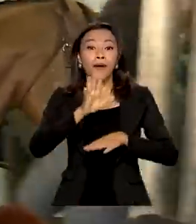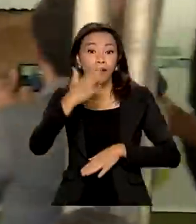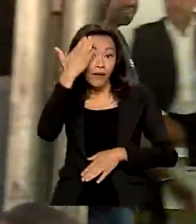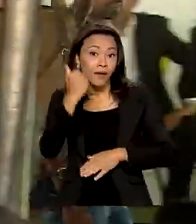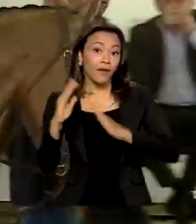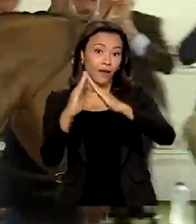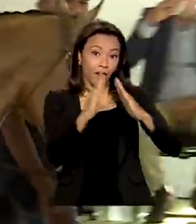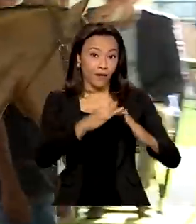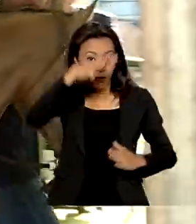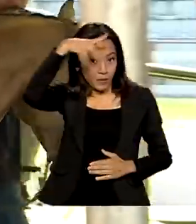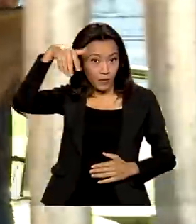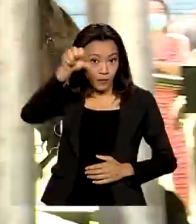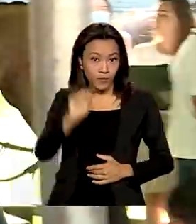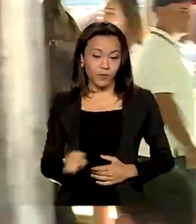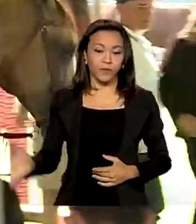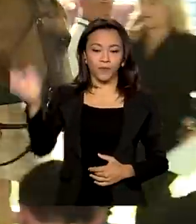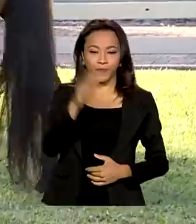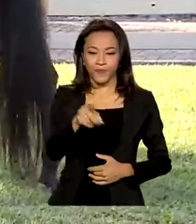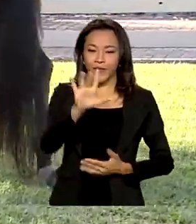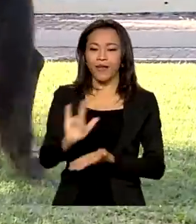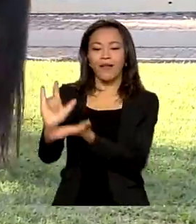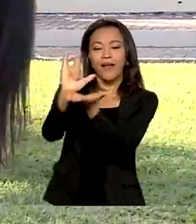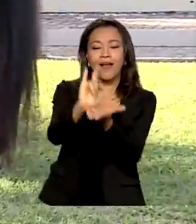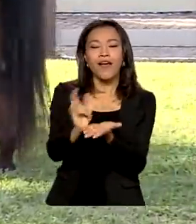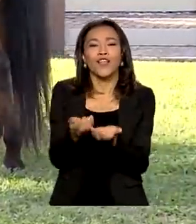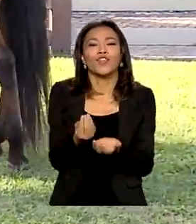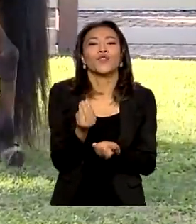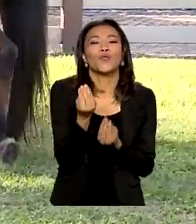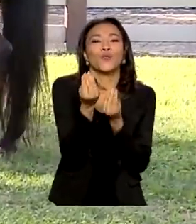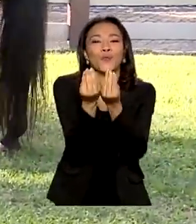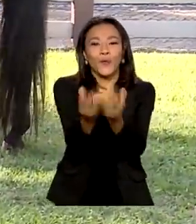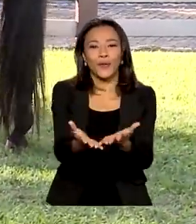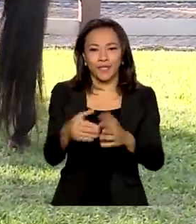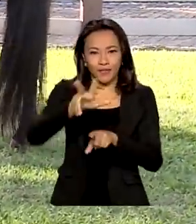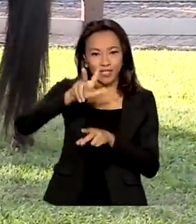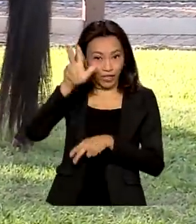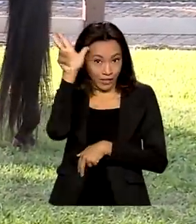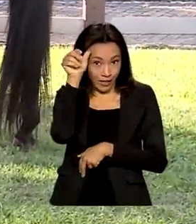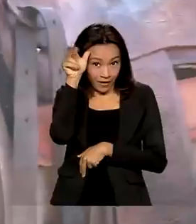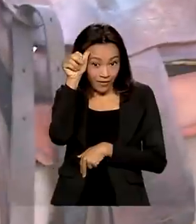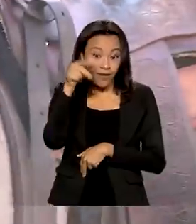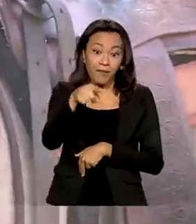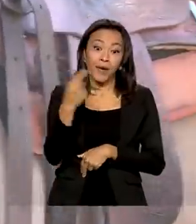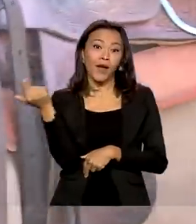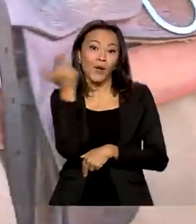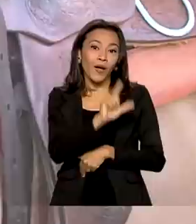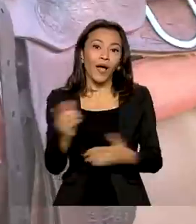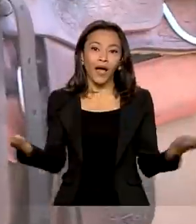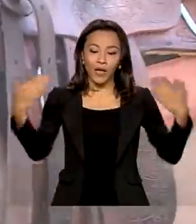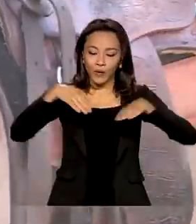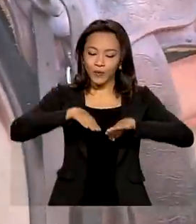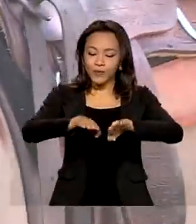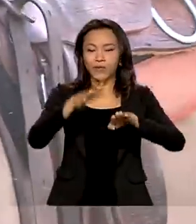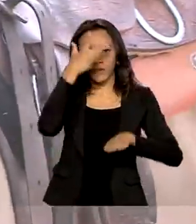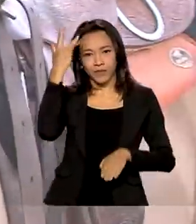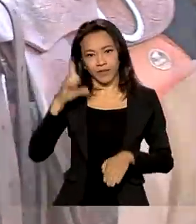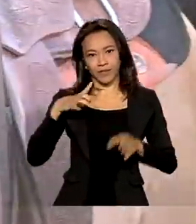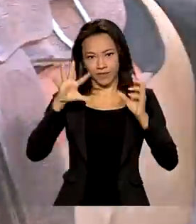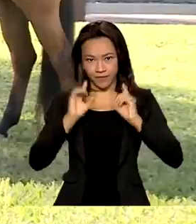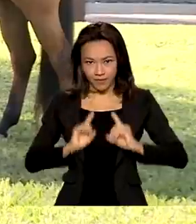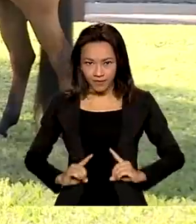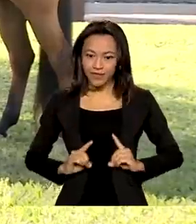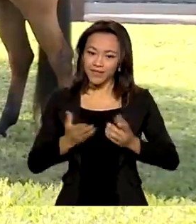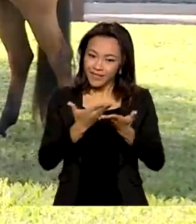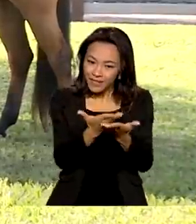Pátria Voluntária recebe doação de cavalos para ampliar o acesso e a inclusão de pessoas com deficiência